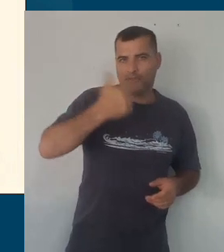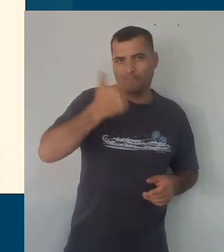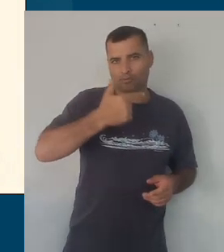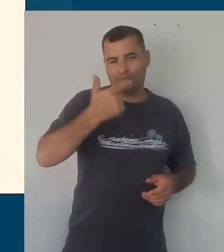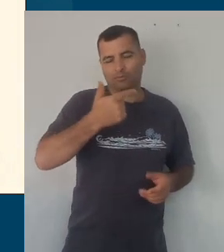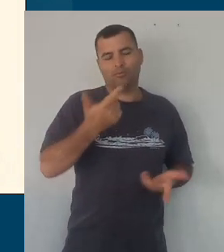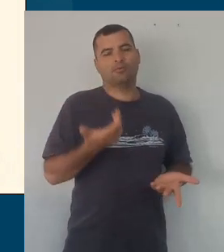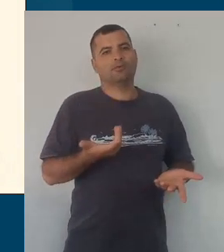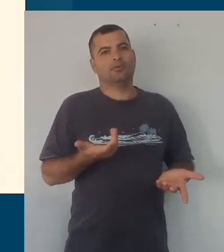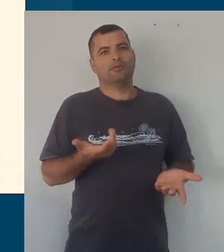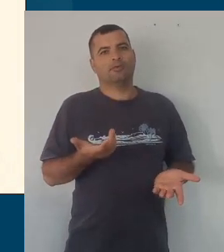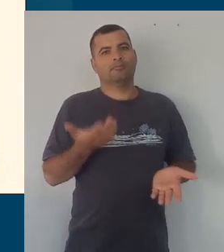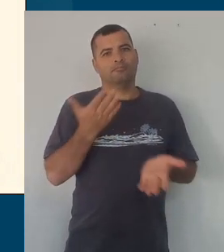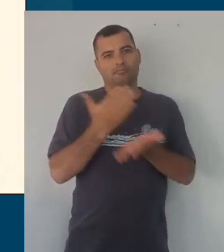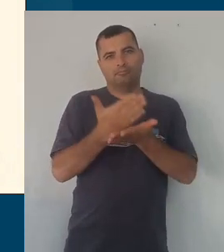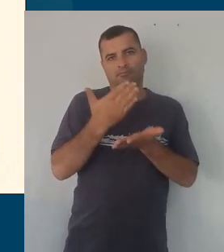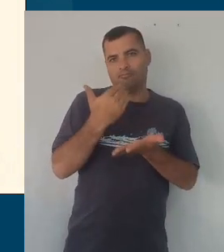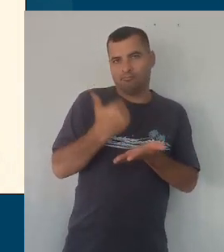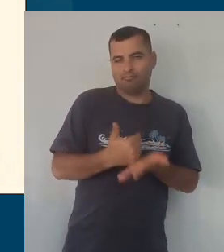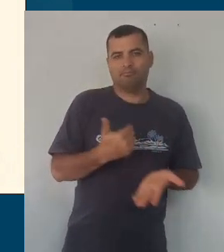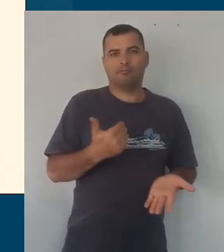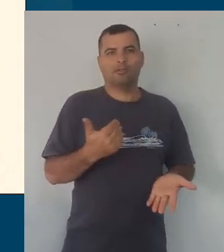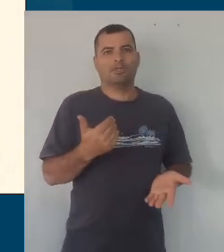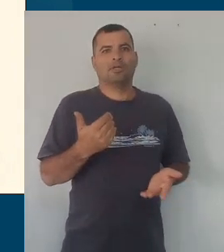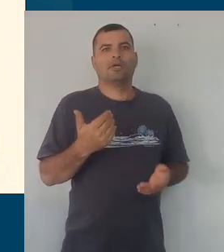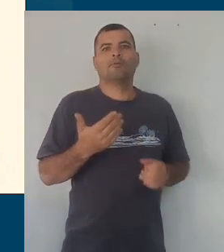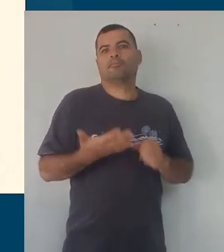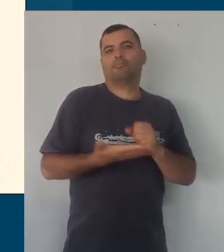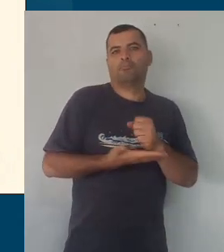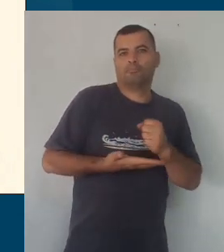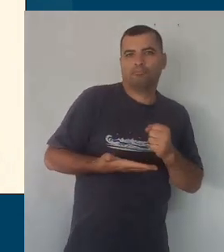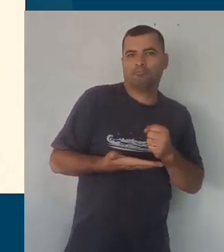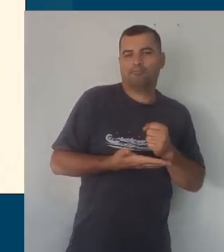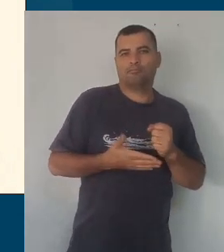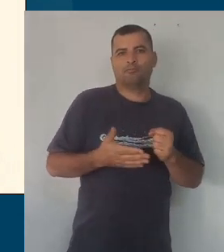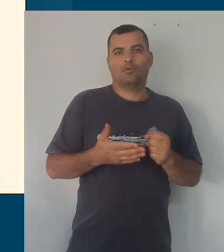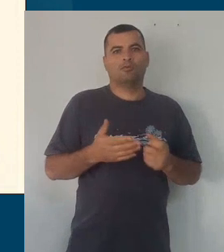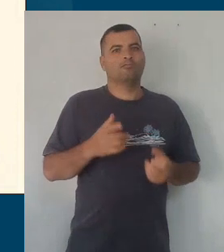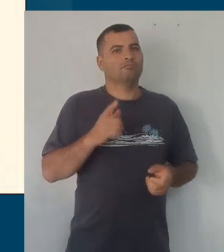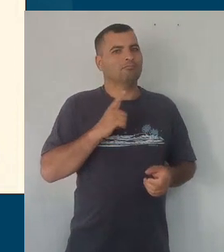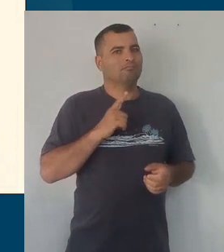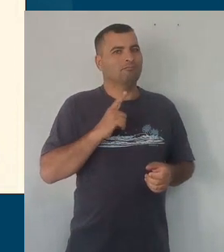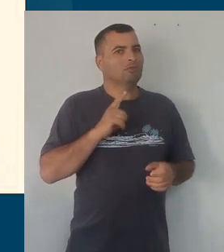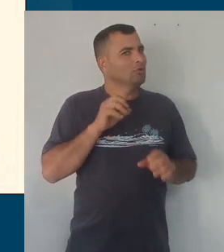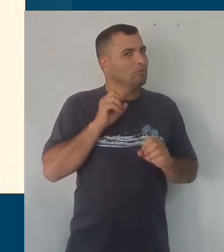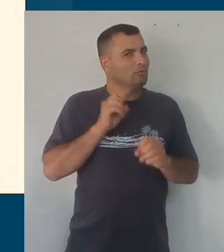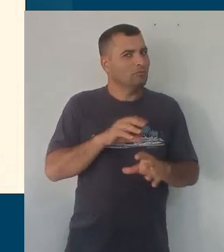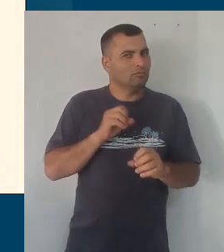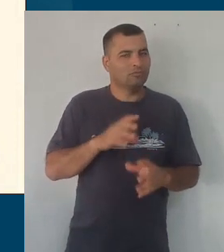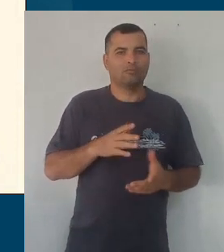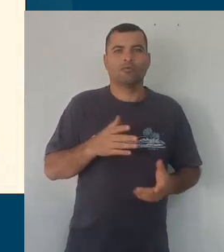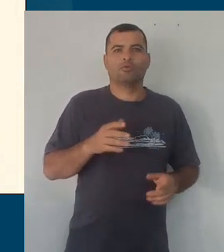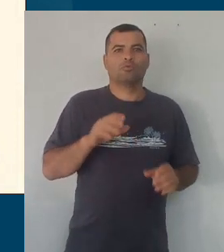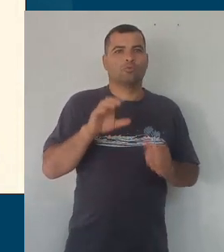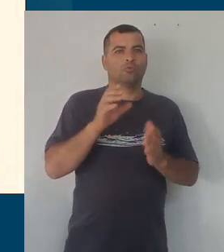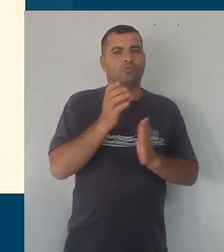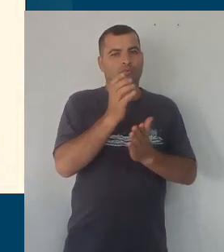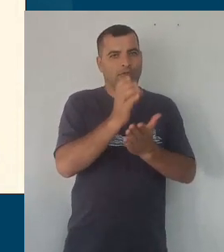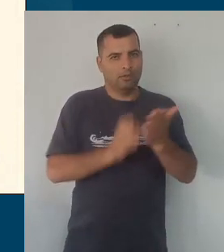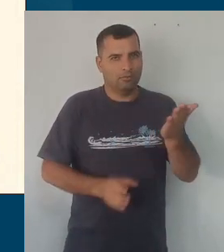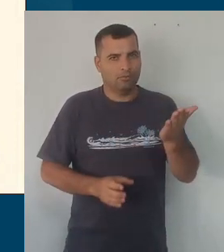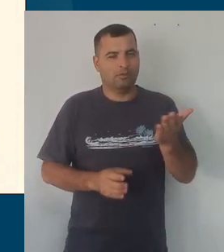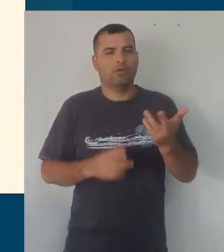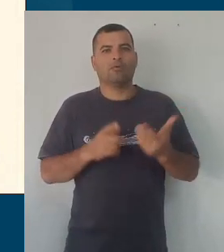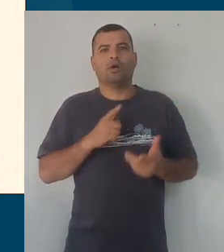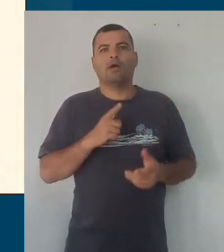segunda parte, os princípios e fundamentos estruturantes do currículo, aí nós procuramos